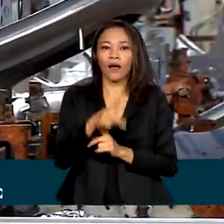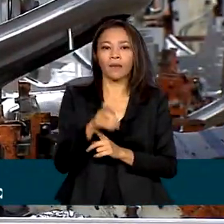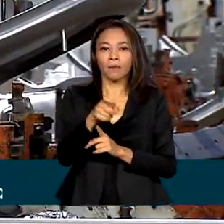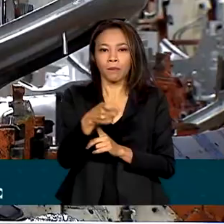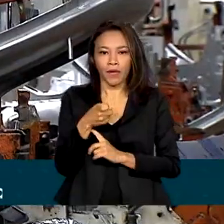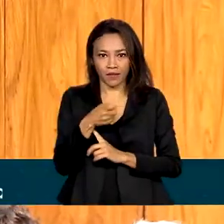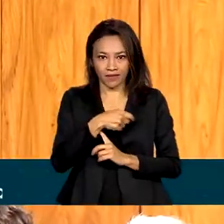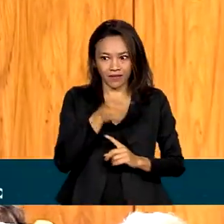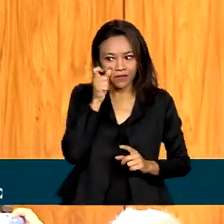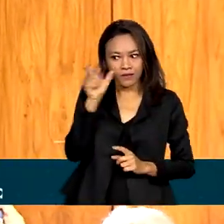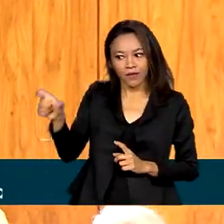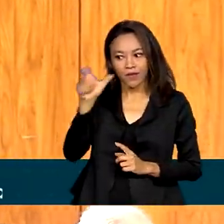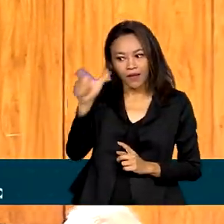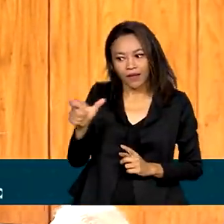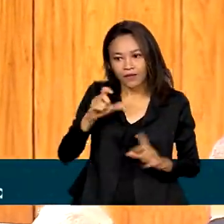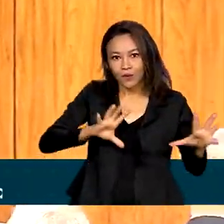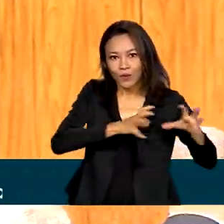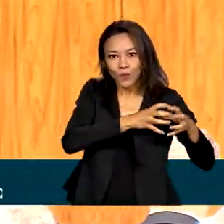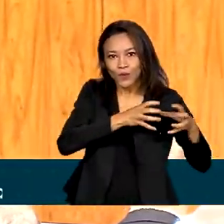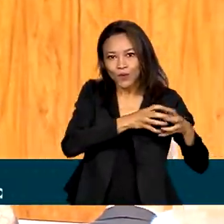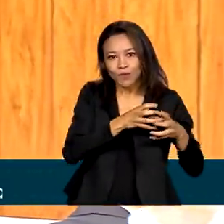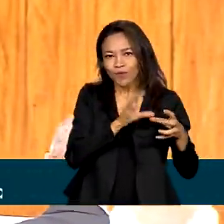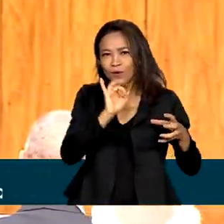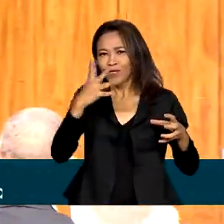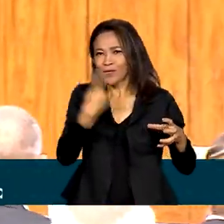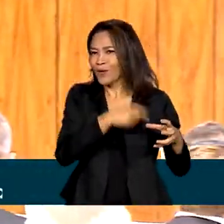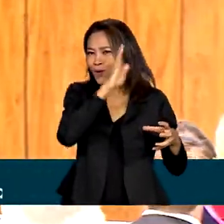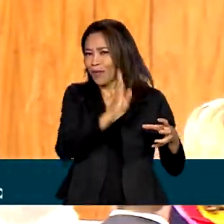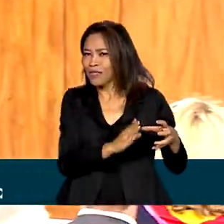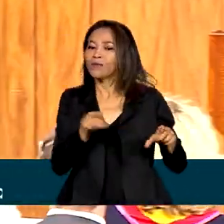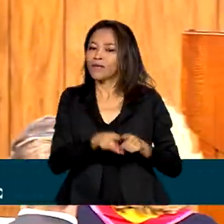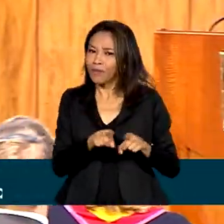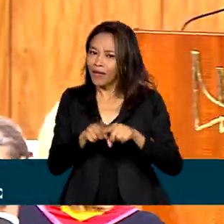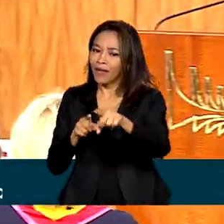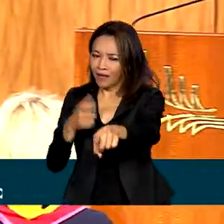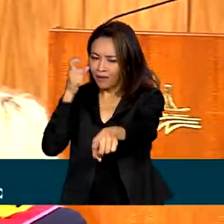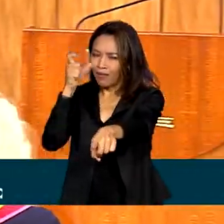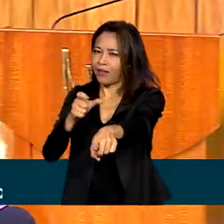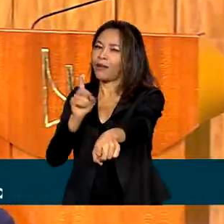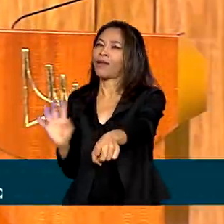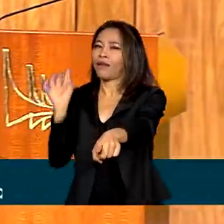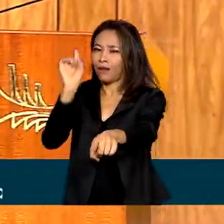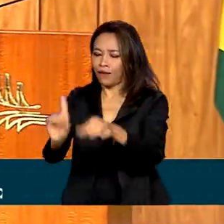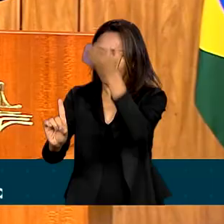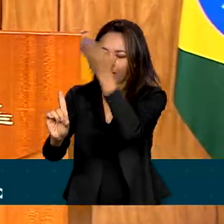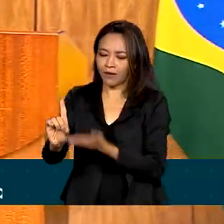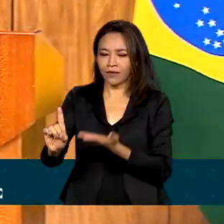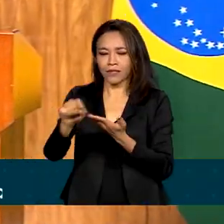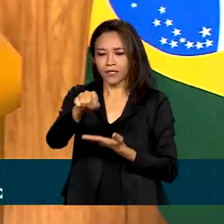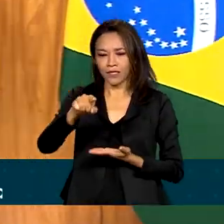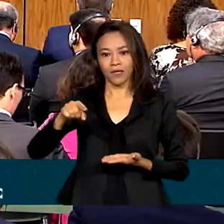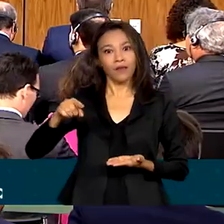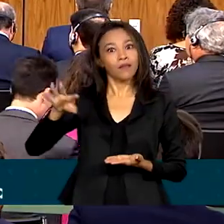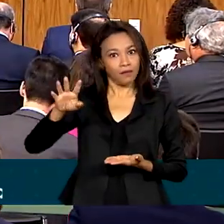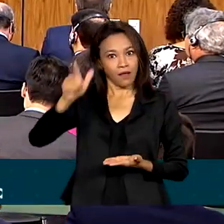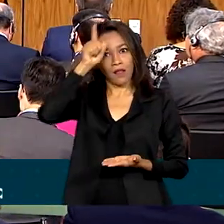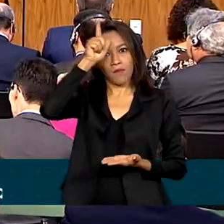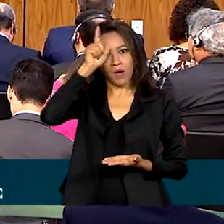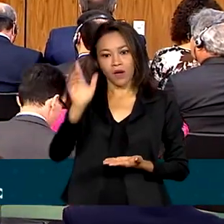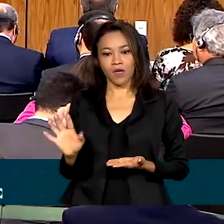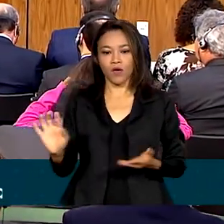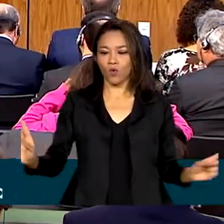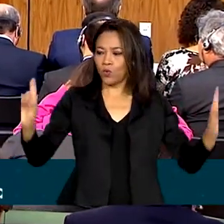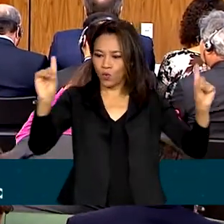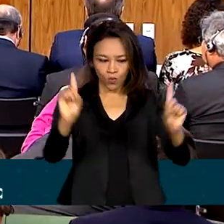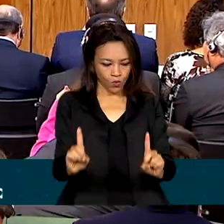só brasileiro. O assunto foi tratado durante a visita do chanceler da Alemanha, Olaf Scholz, ao Brasil, quando os dois